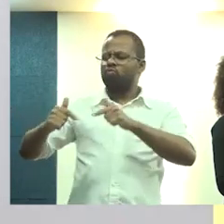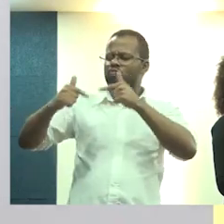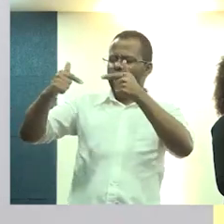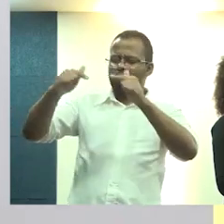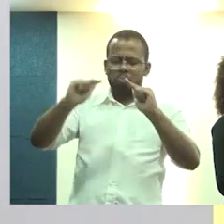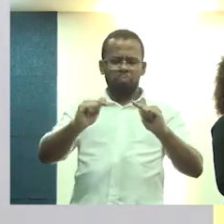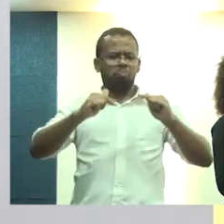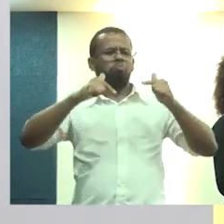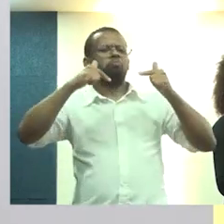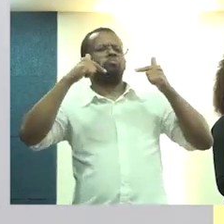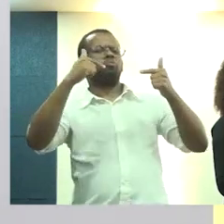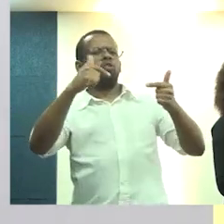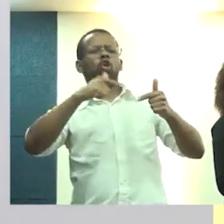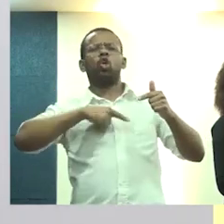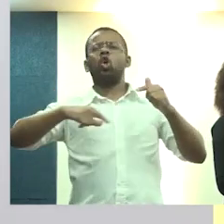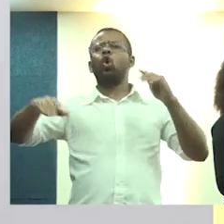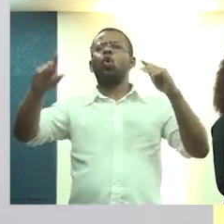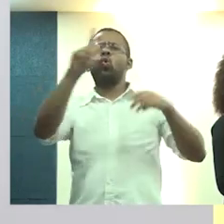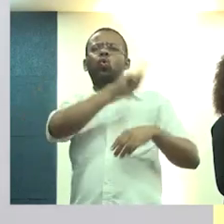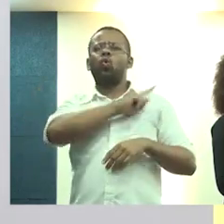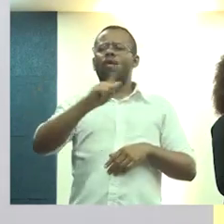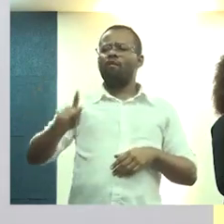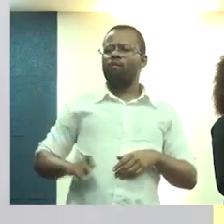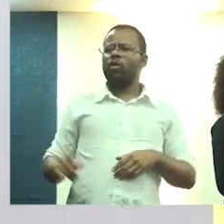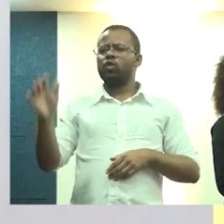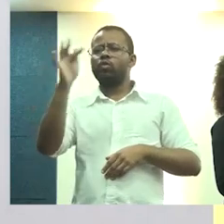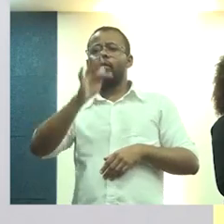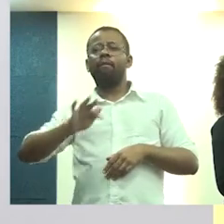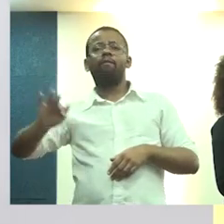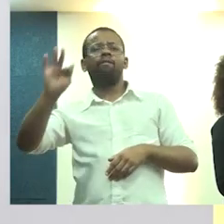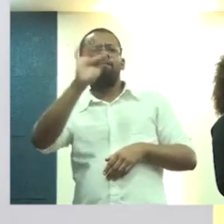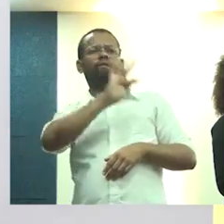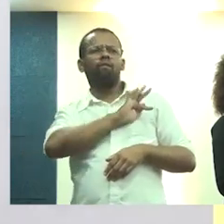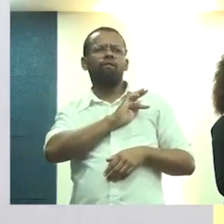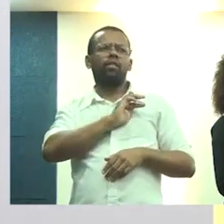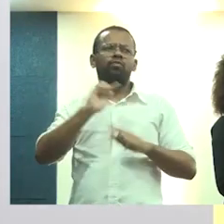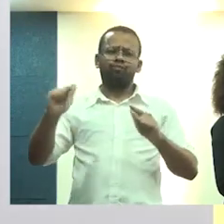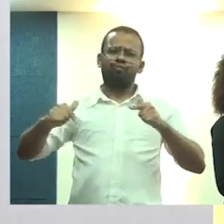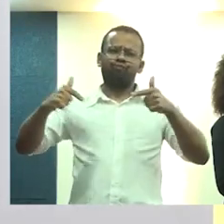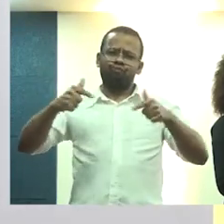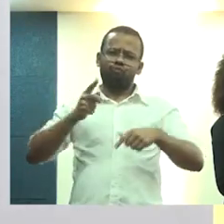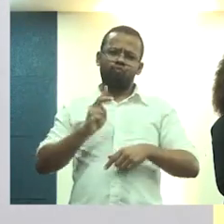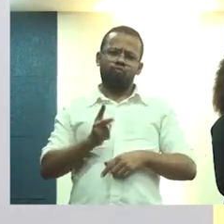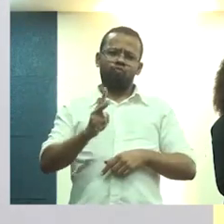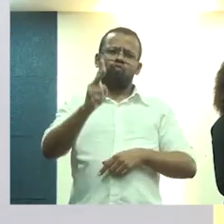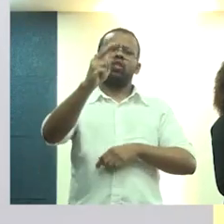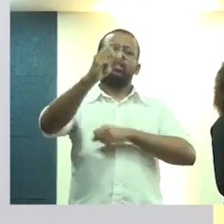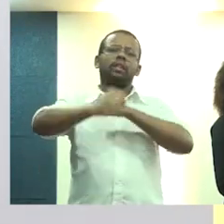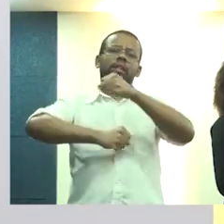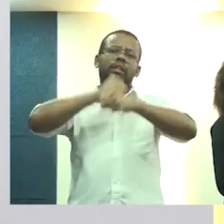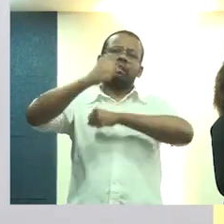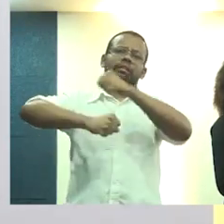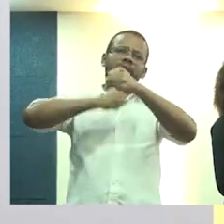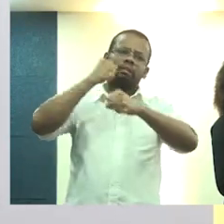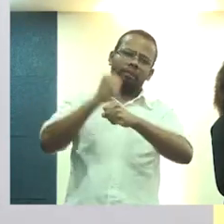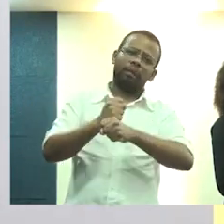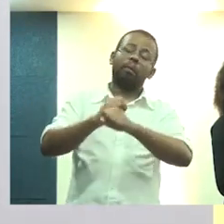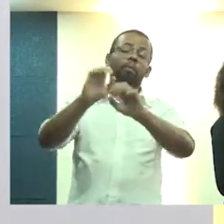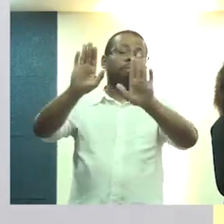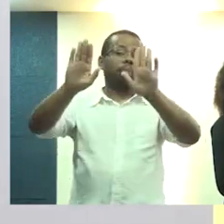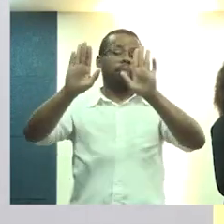desafio grande, é um desafio que o governo federal vem claudicante ao longo dos últimos anos,